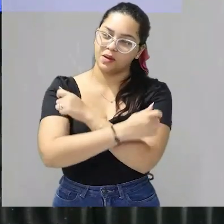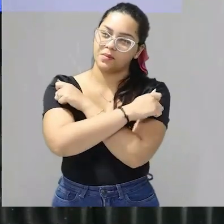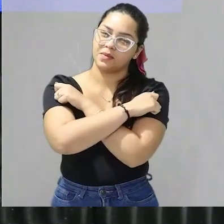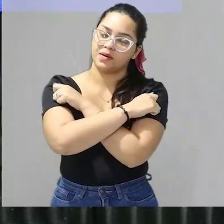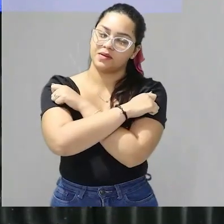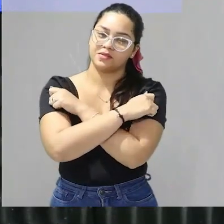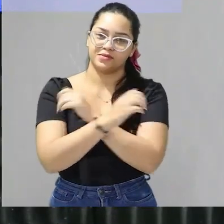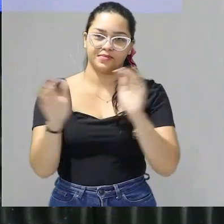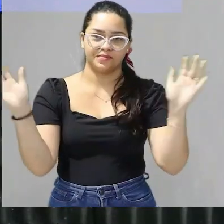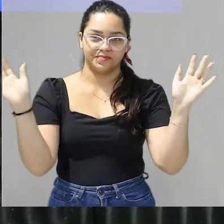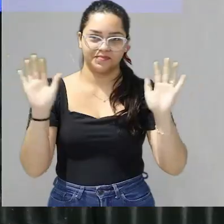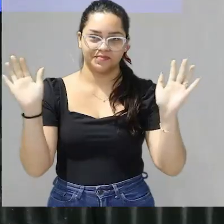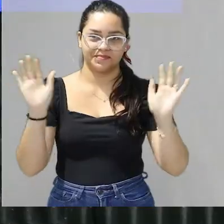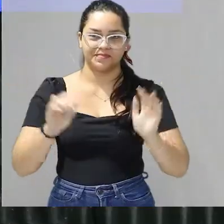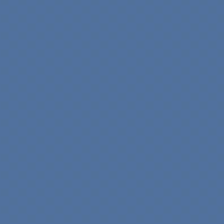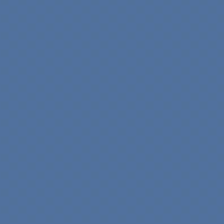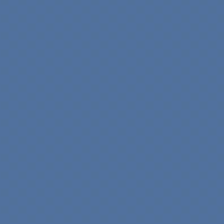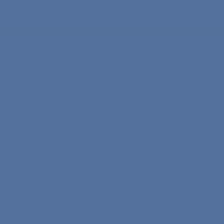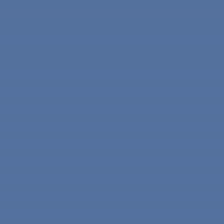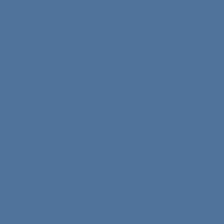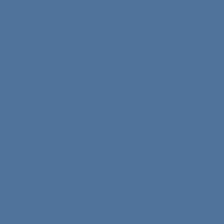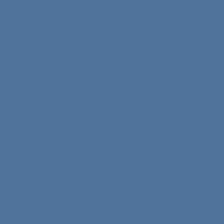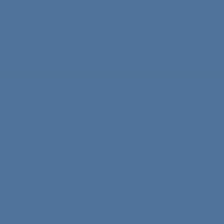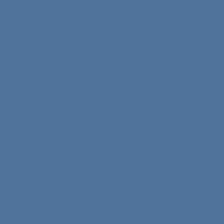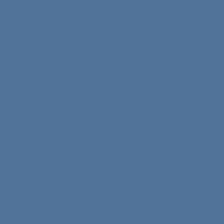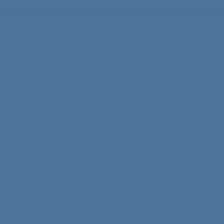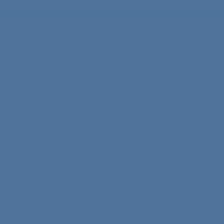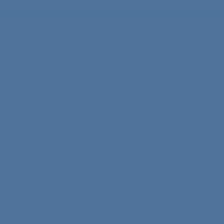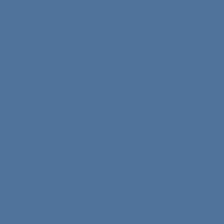abraço e até a próxima aula a próxima aula e aí